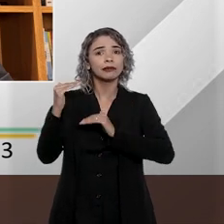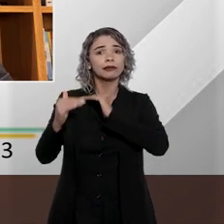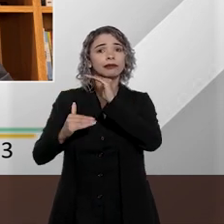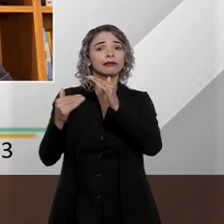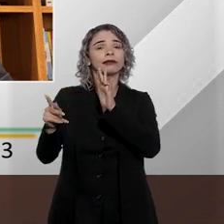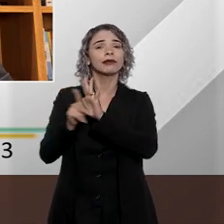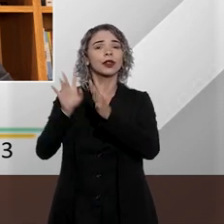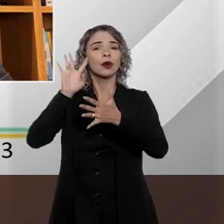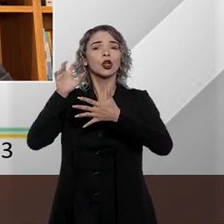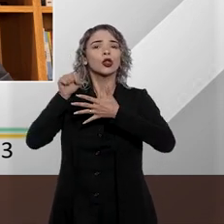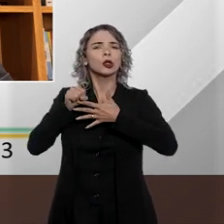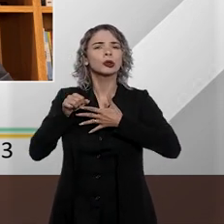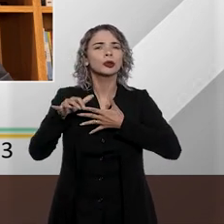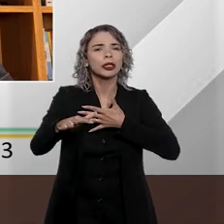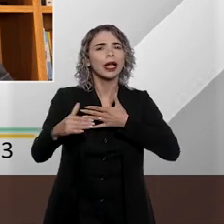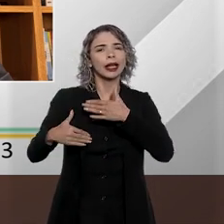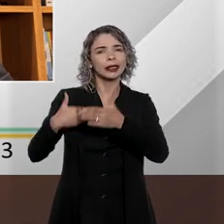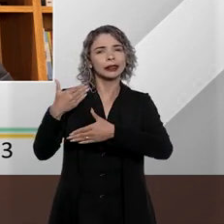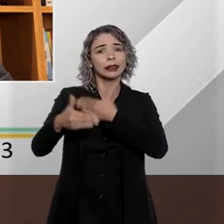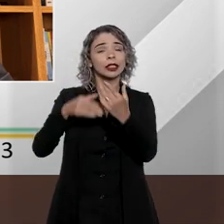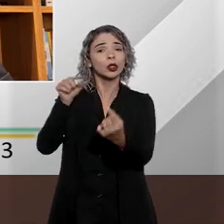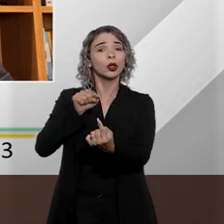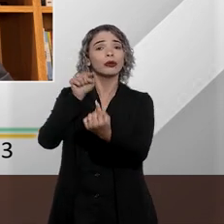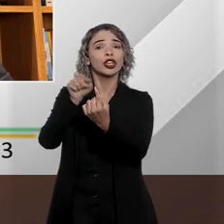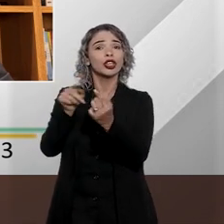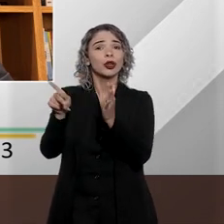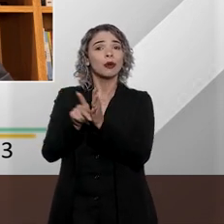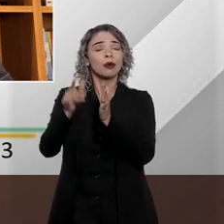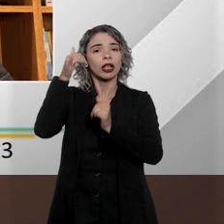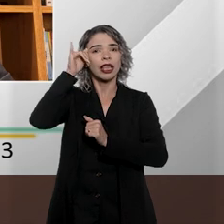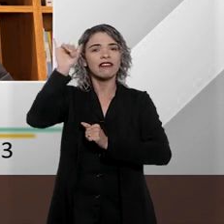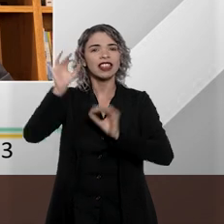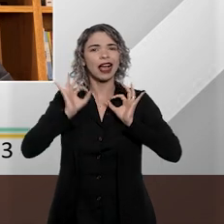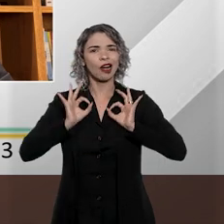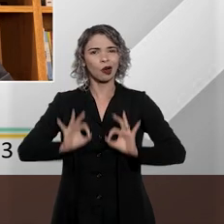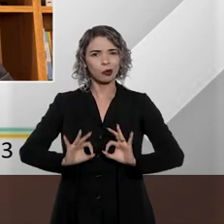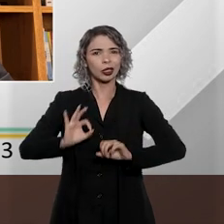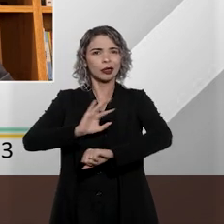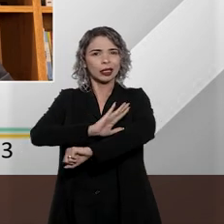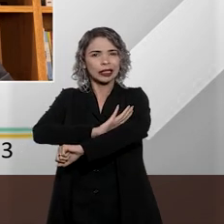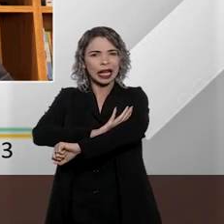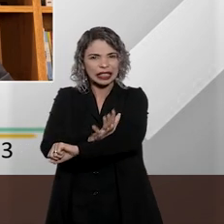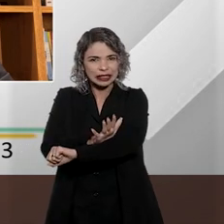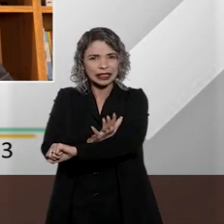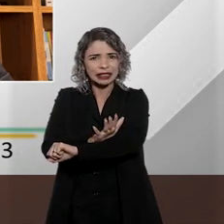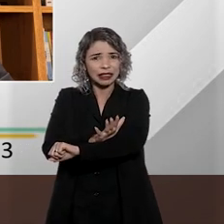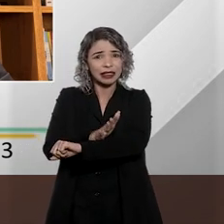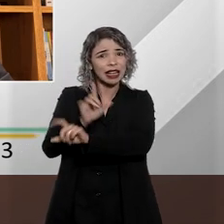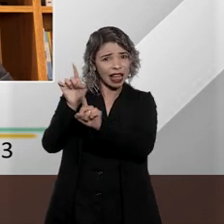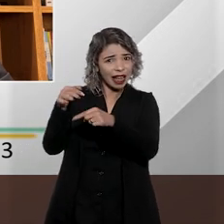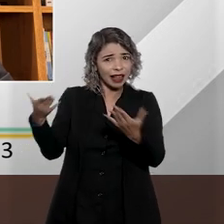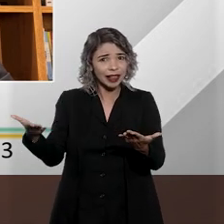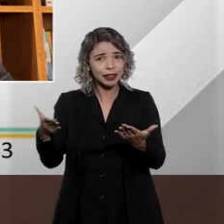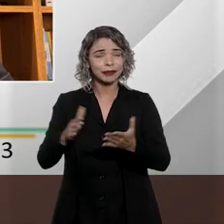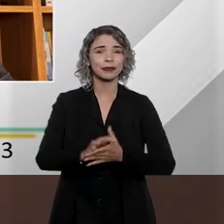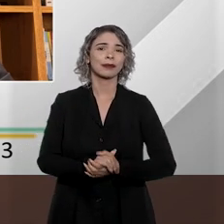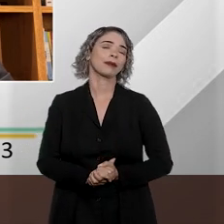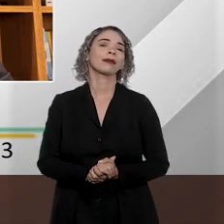jurisprudencial ao longo dos anos com o propósito de coibir condutas racistas, professor Fábio?